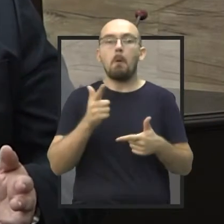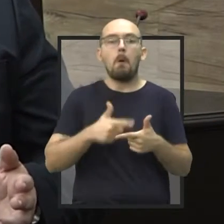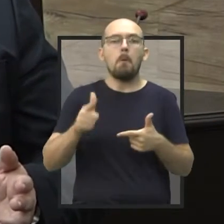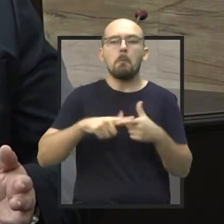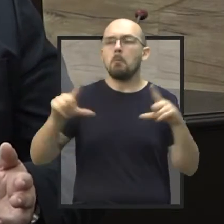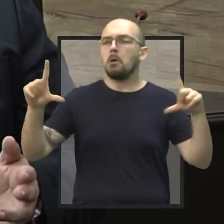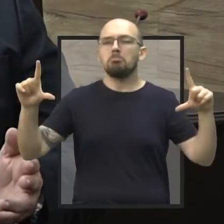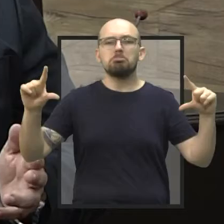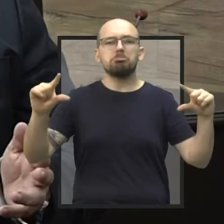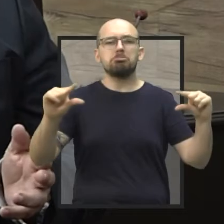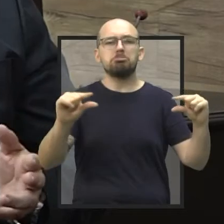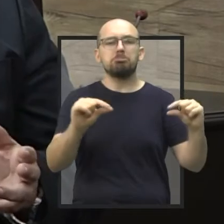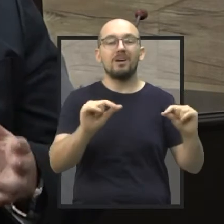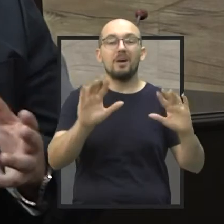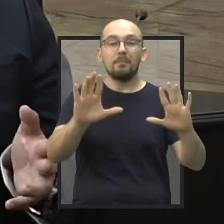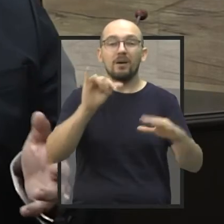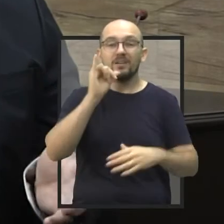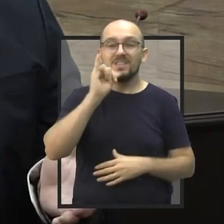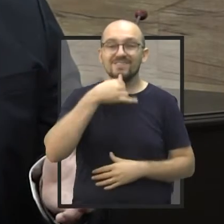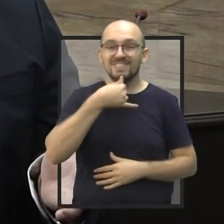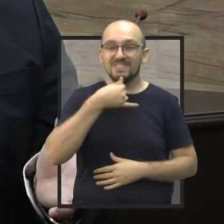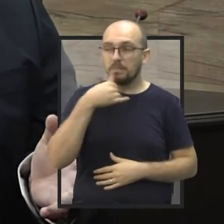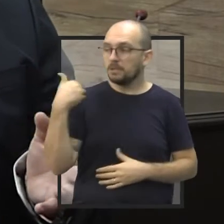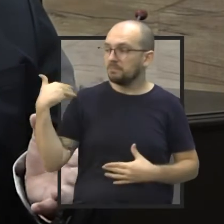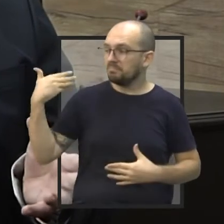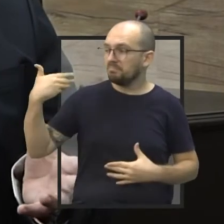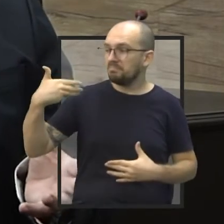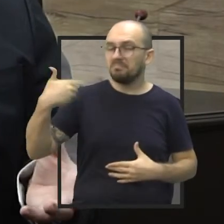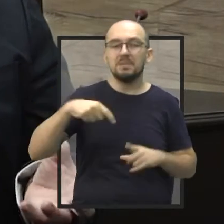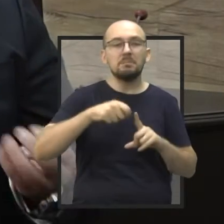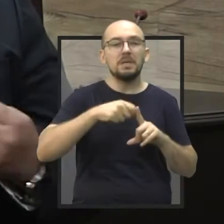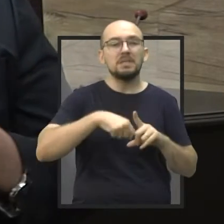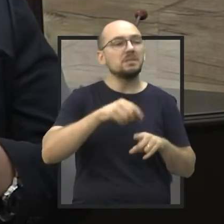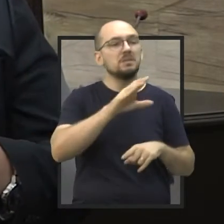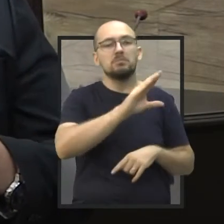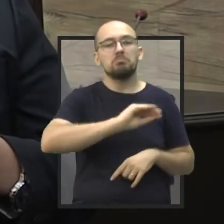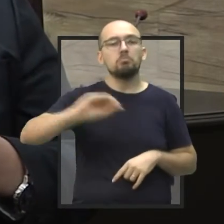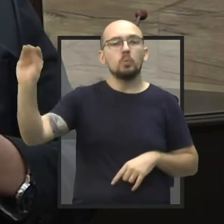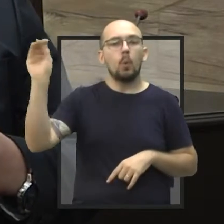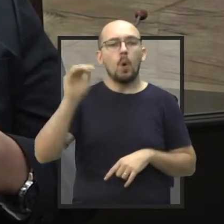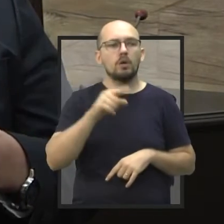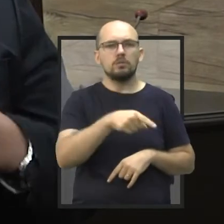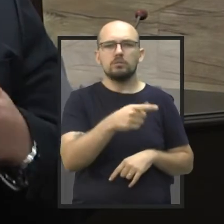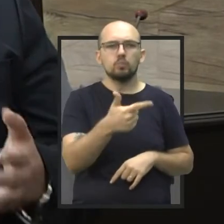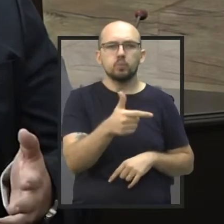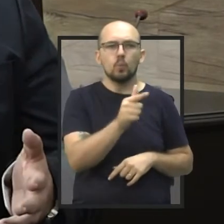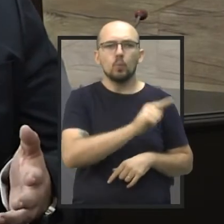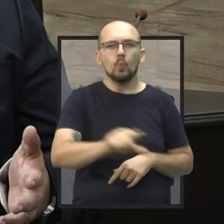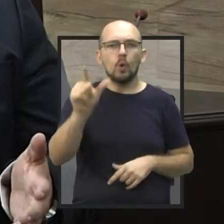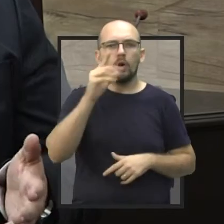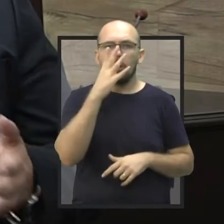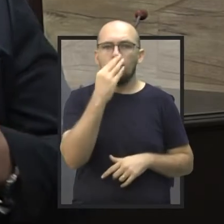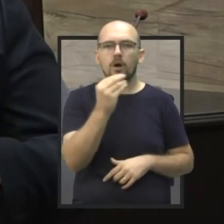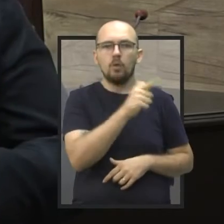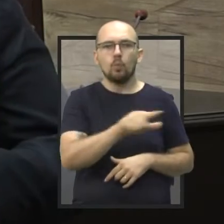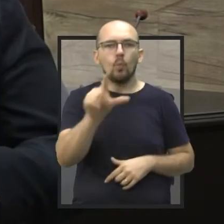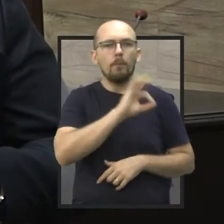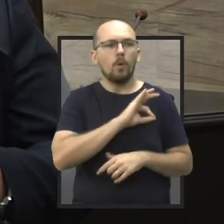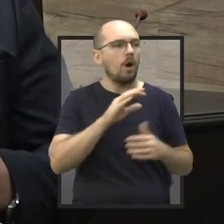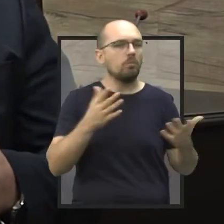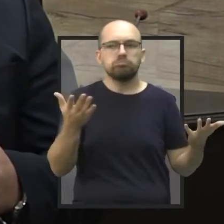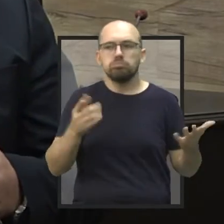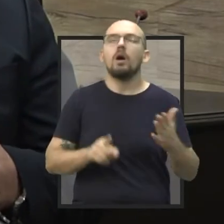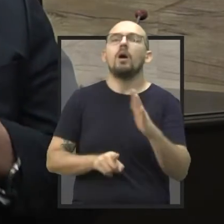risco às pessoas. Só que, infelizmente, nos últimos meses, a gente viu que a viatura foi retirada de lá. Então, eu questionei isso. E nisso eu fui